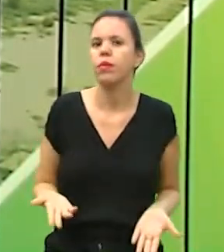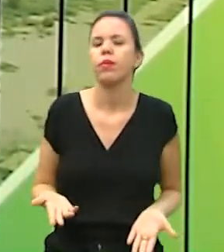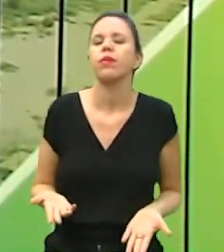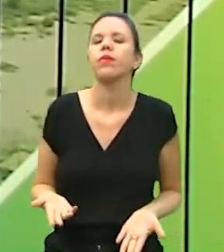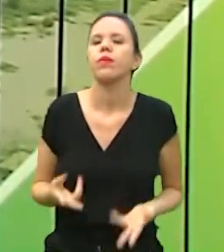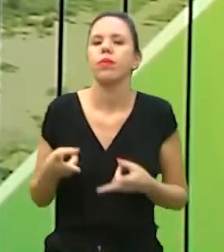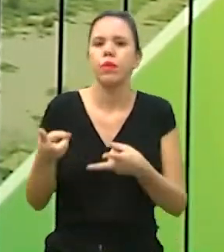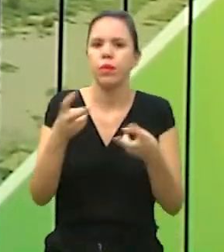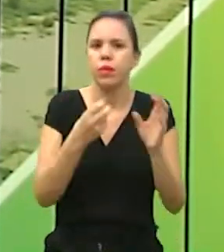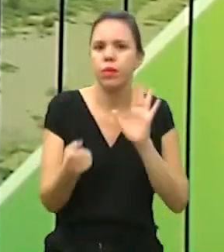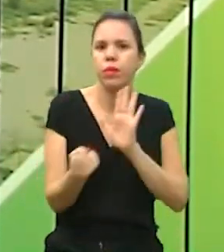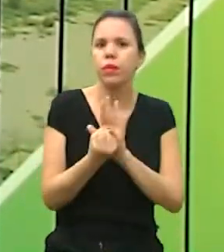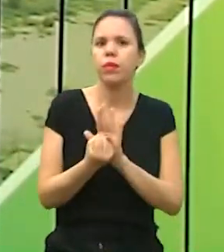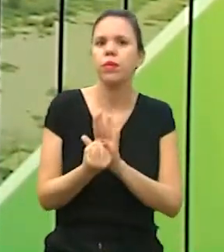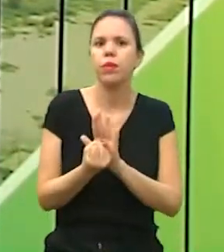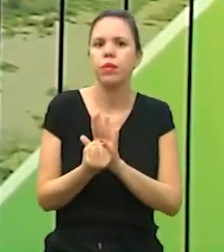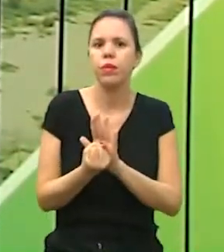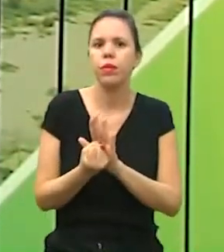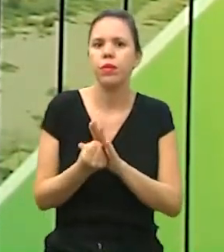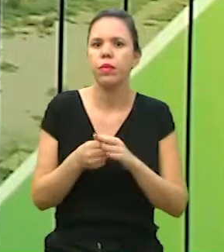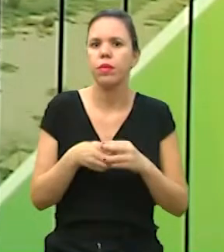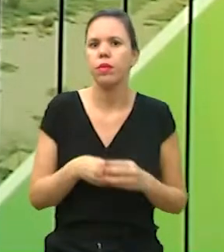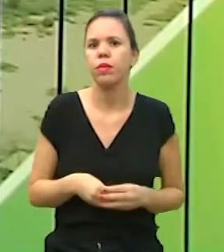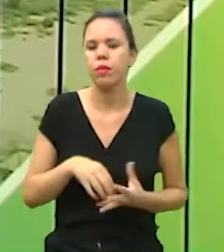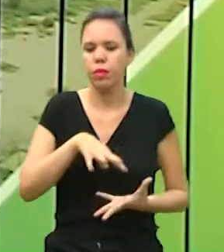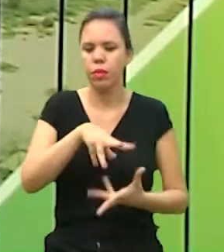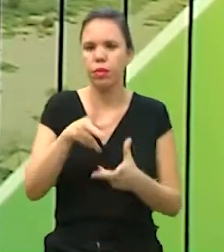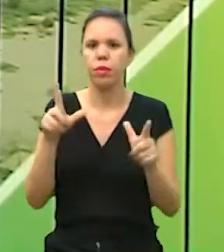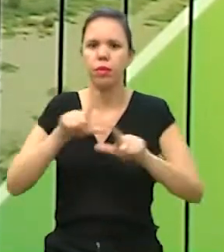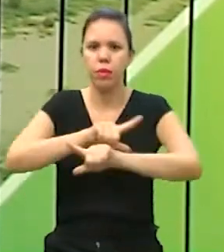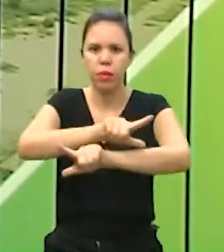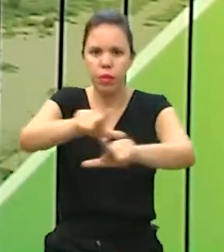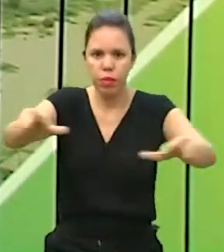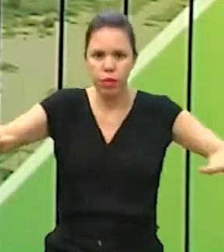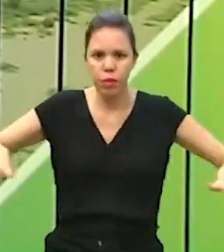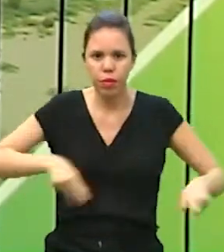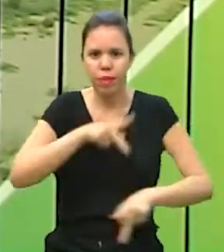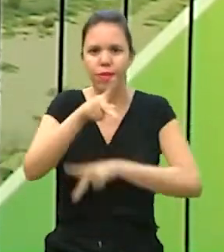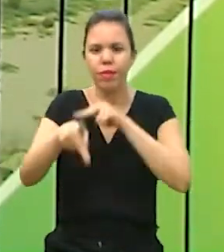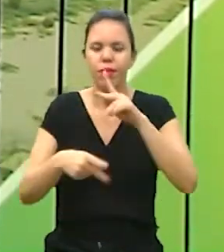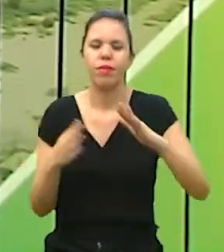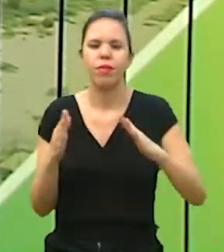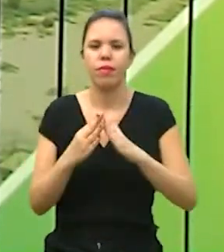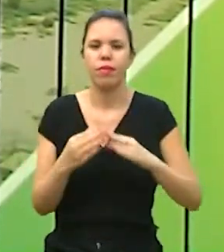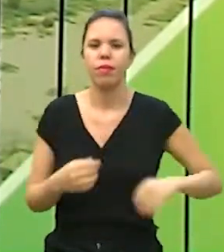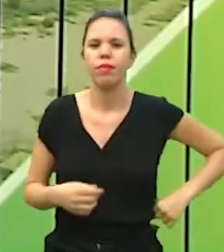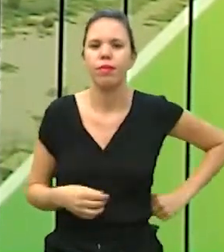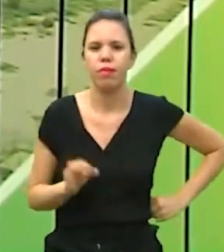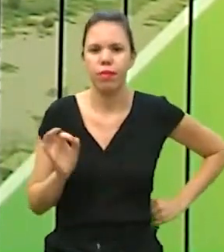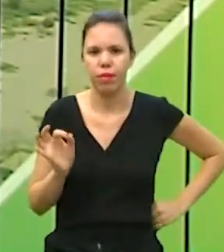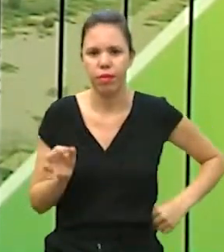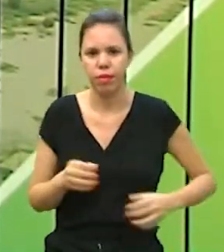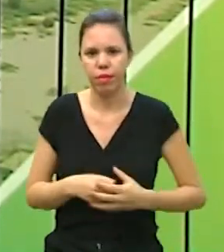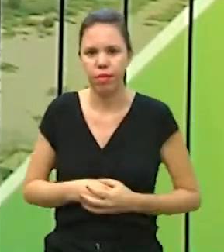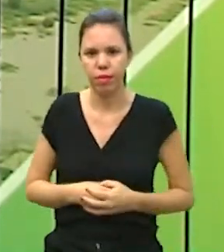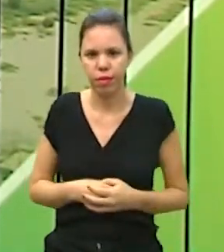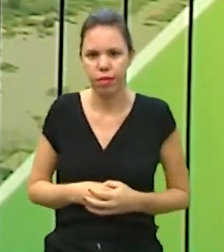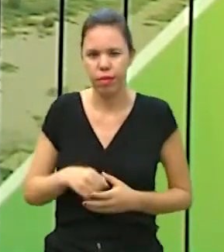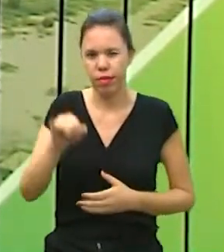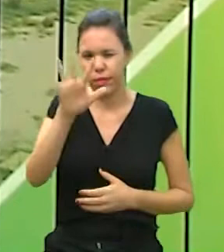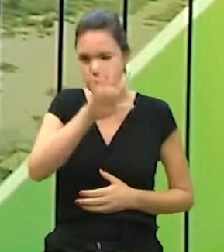momento, a gente veria um registro de uma terra que ficou mais limpa com a população em casa. Exatamente.